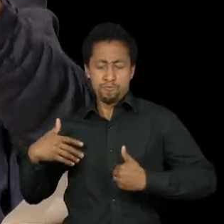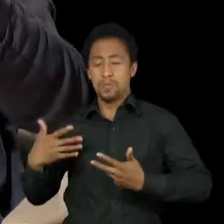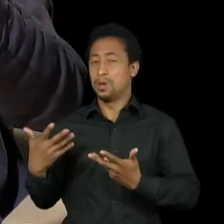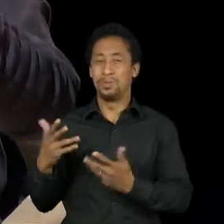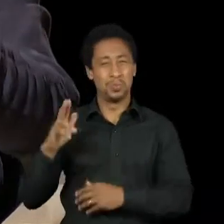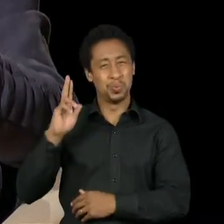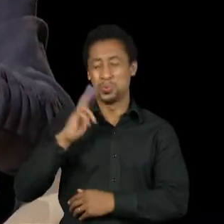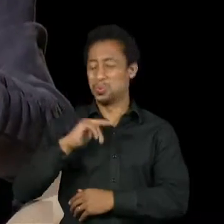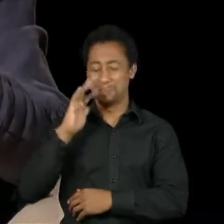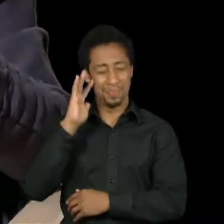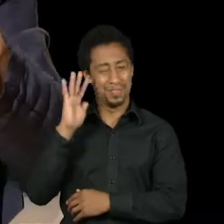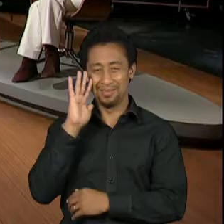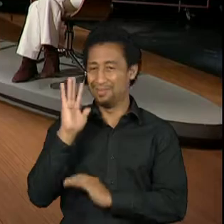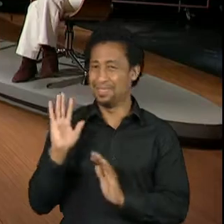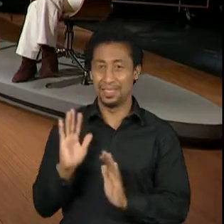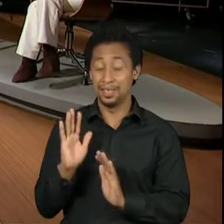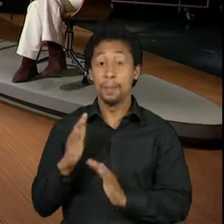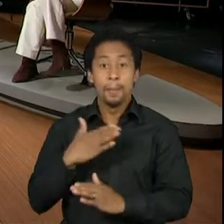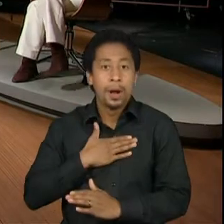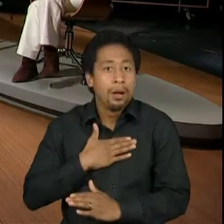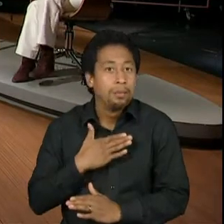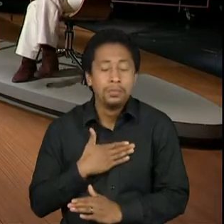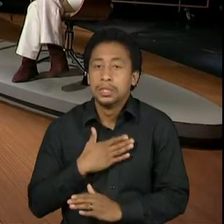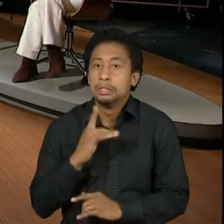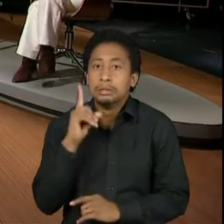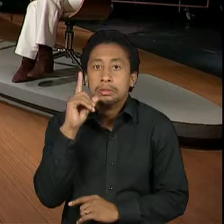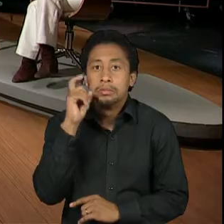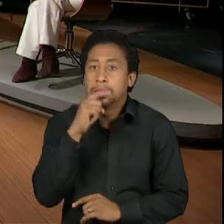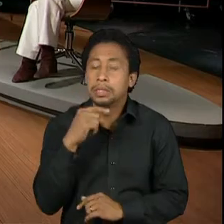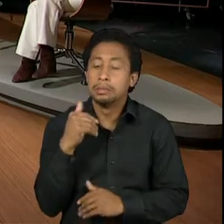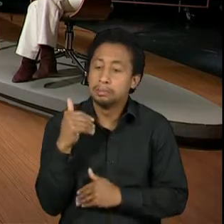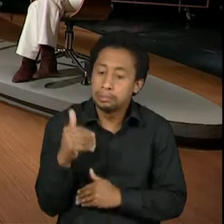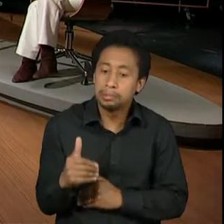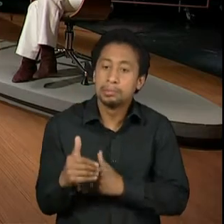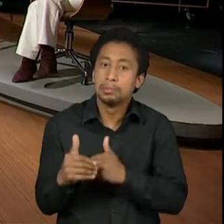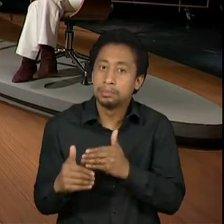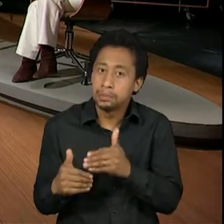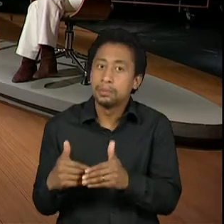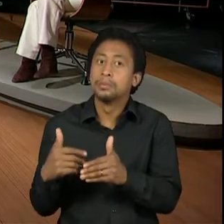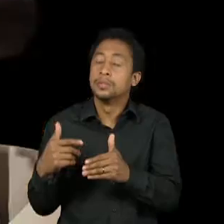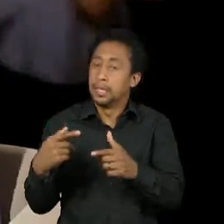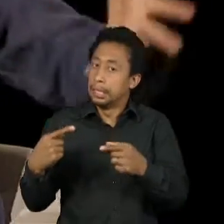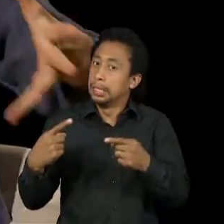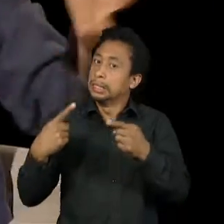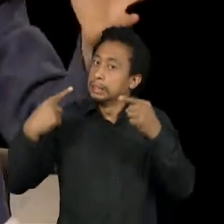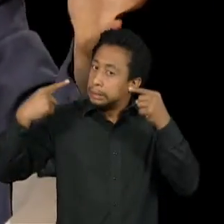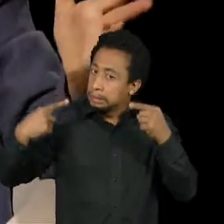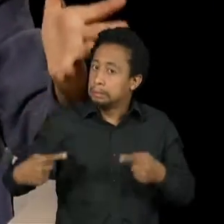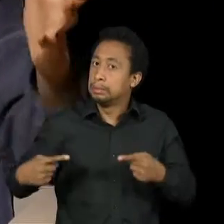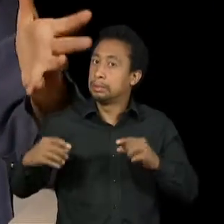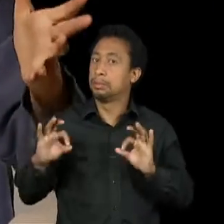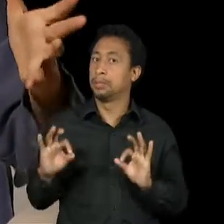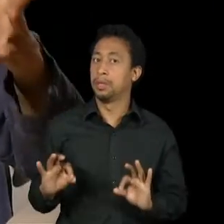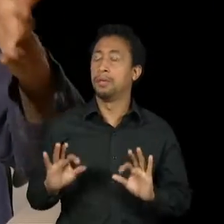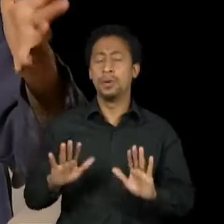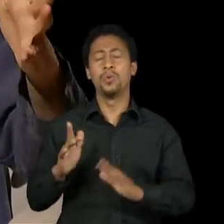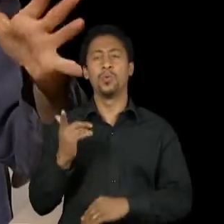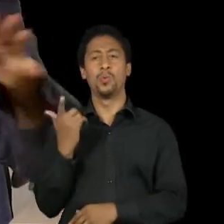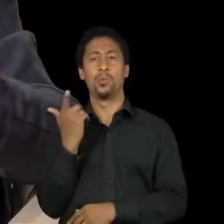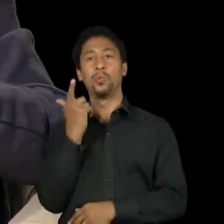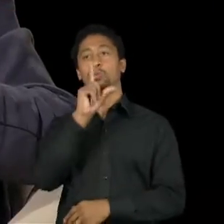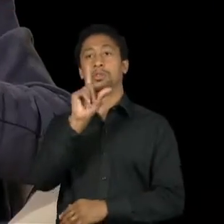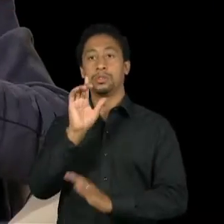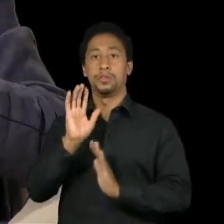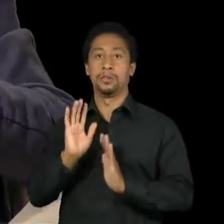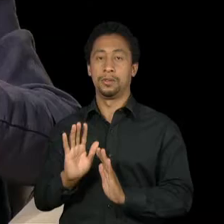difícil, desafiador e que eu ia conseguir. Chegou uma hora